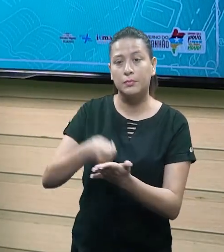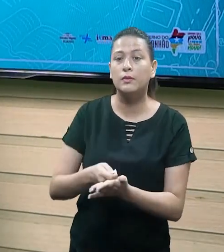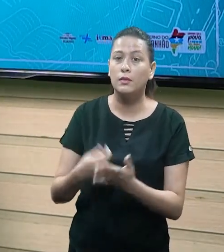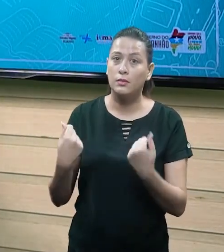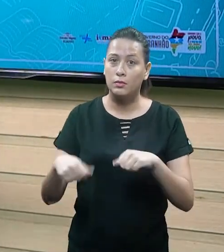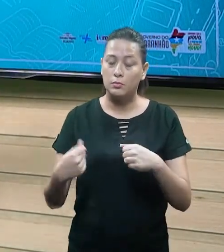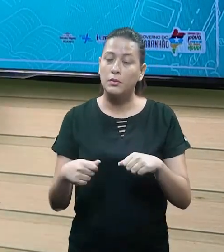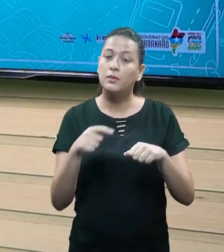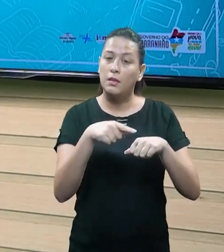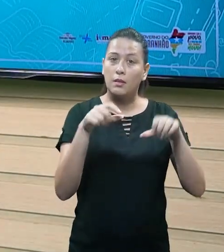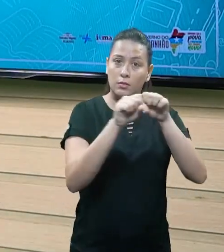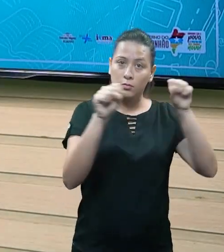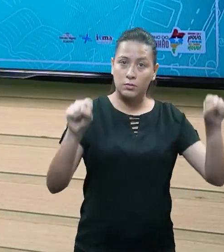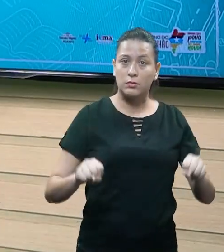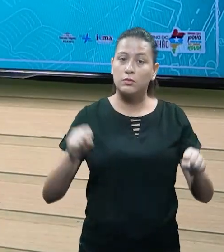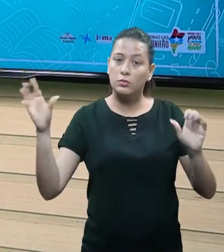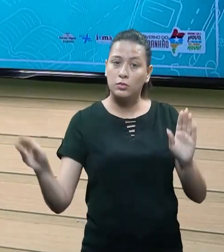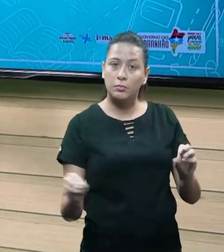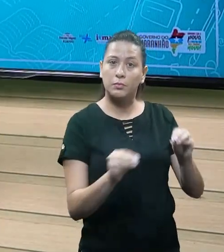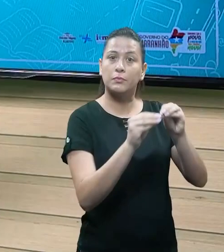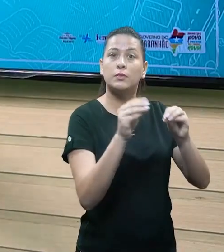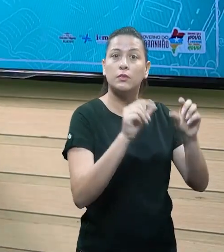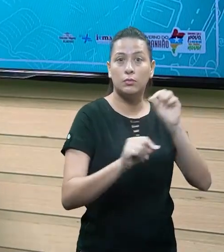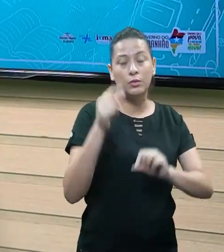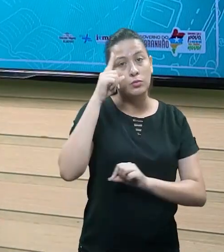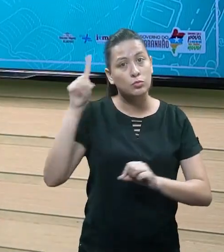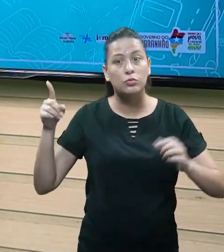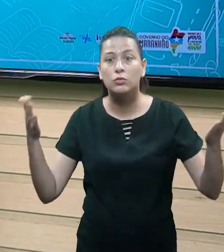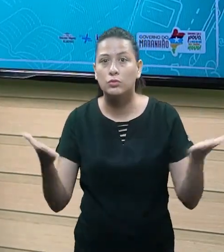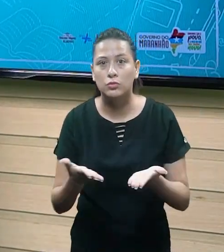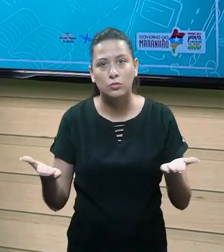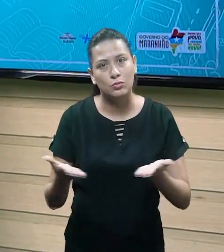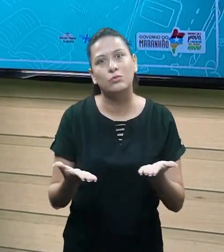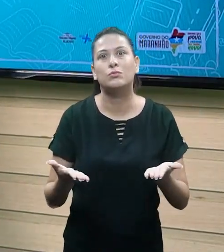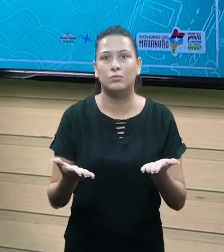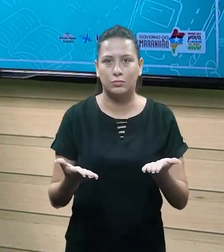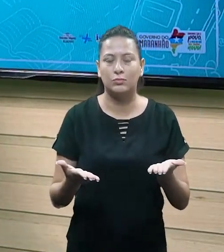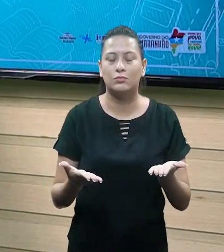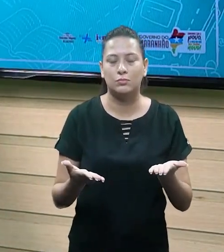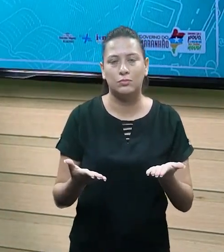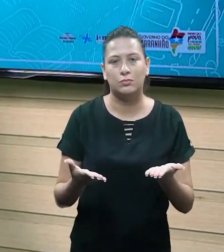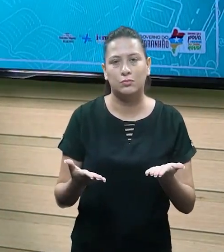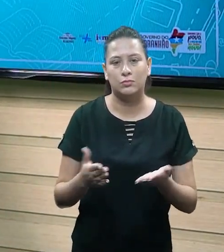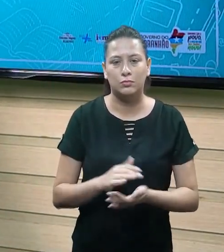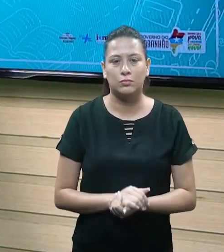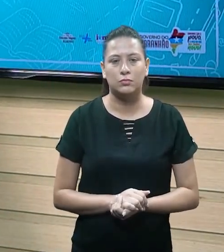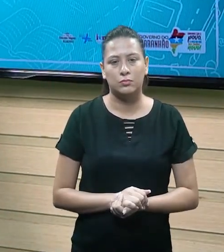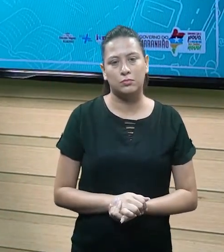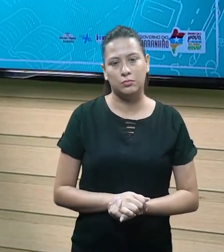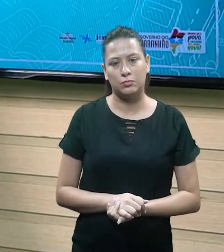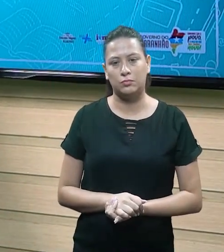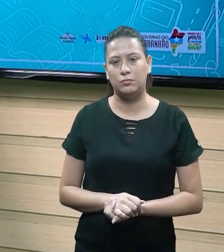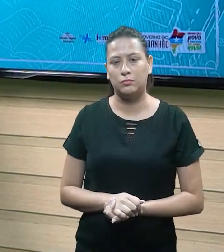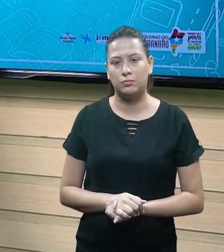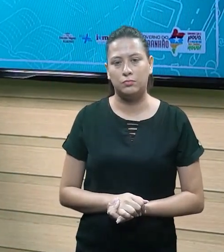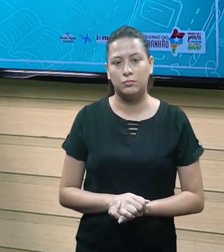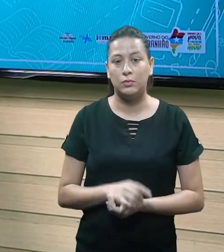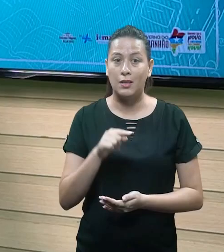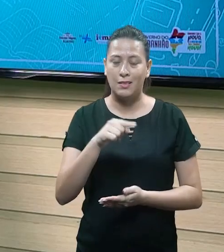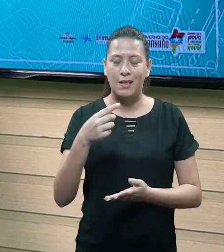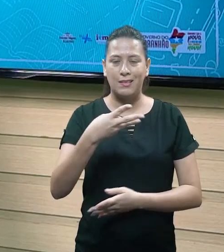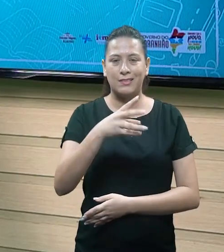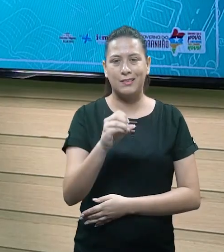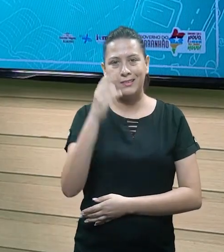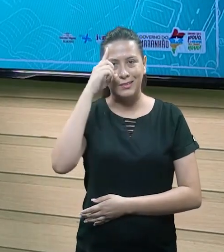no meu sistema a minha parte contábil. tenho que fazer esse lançamento na data de hoje e não na data daqui a 30 dias porque é a data do